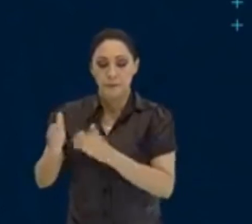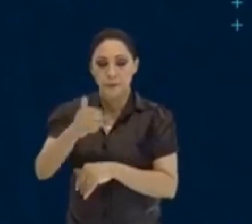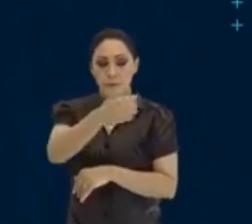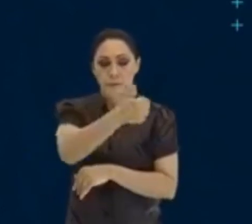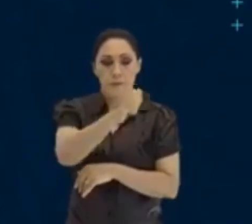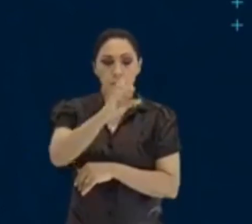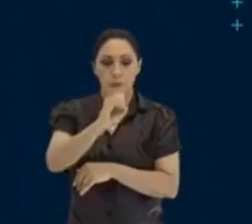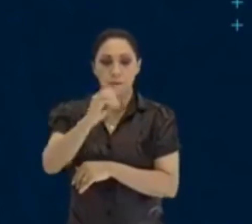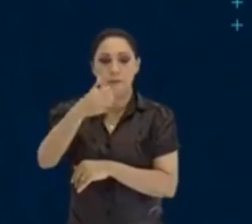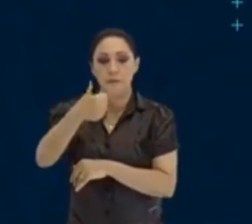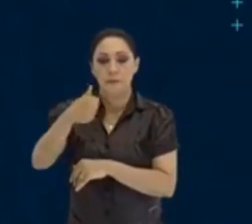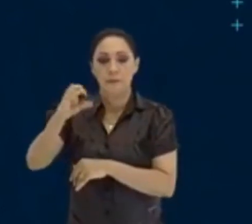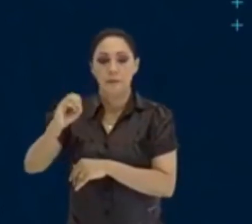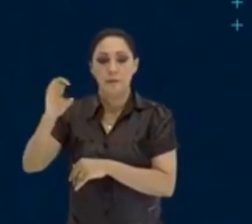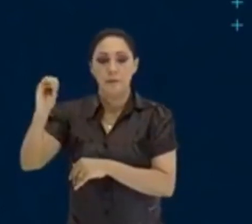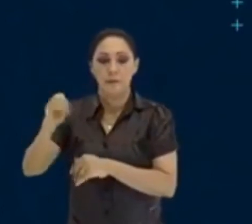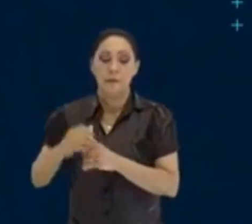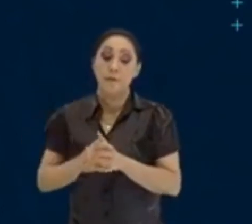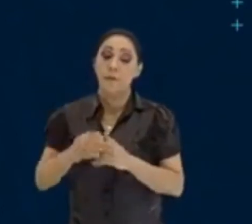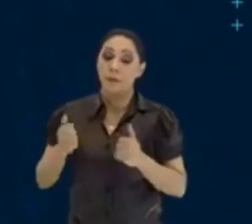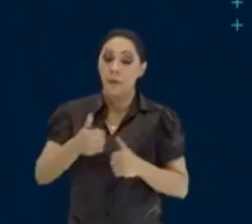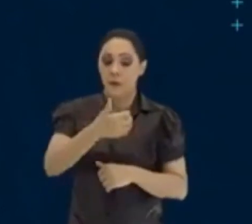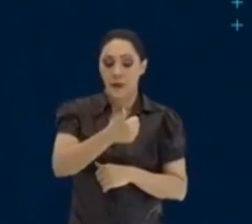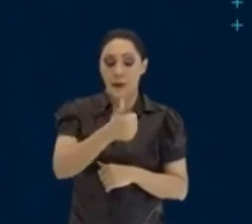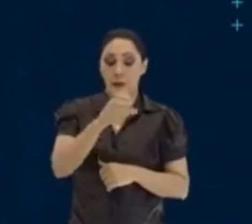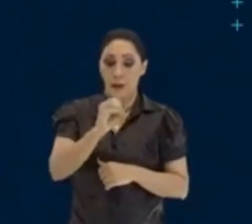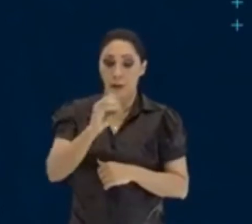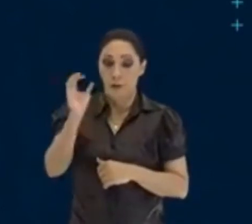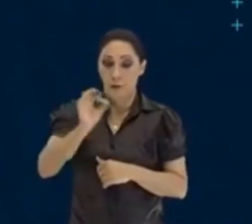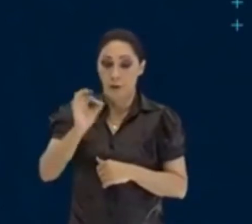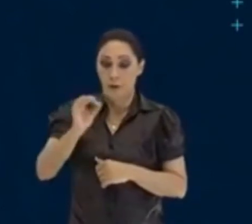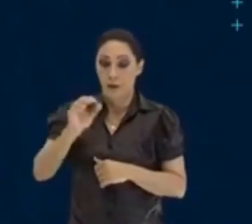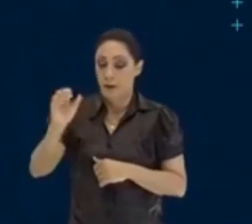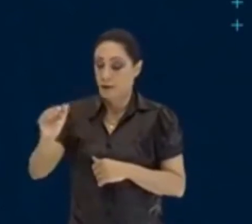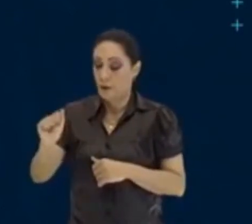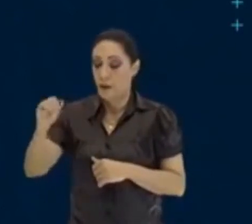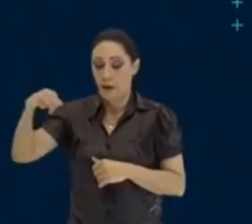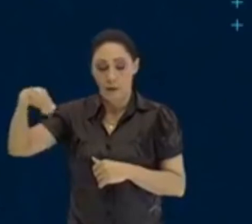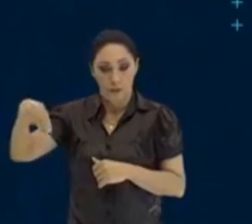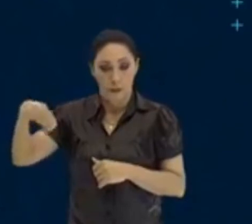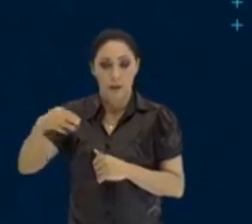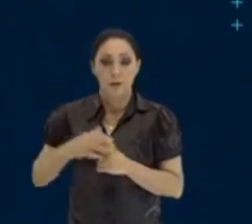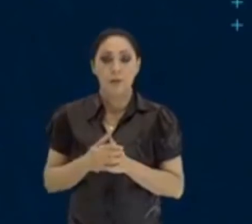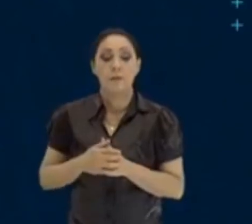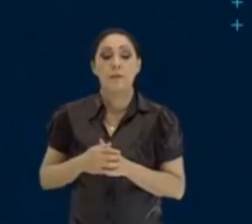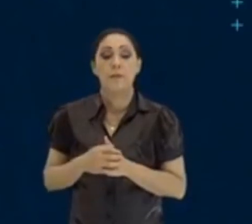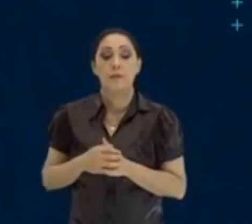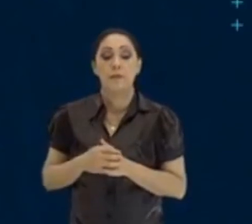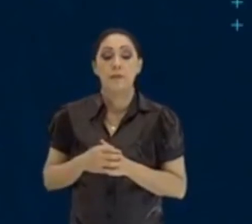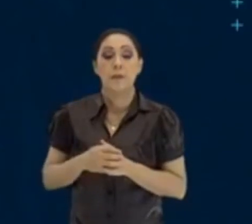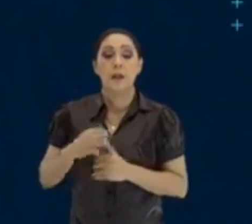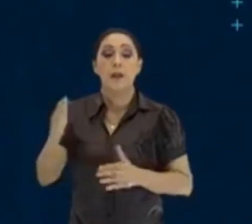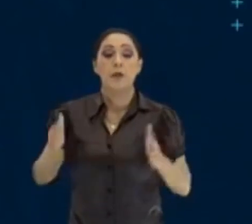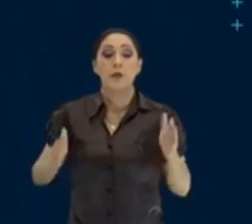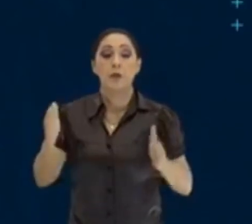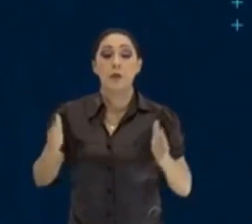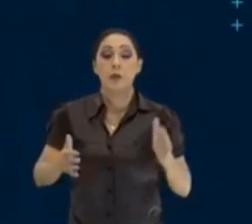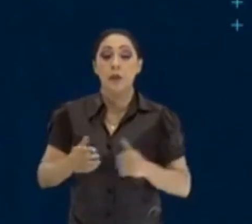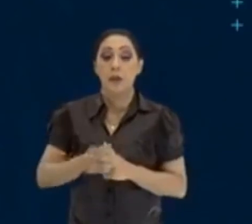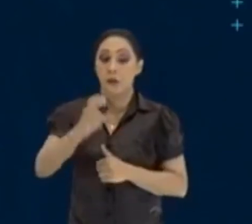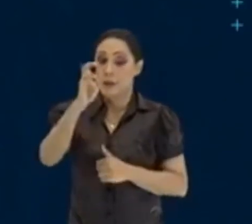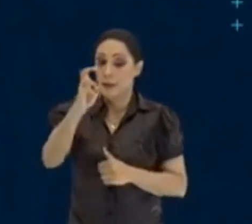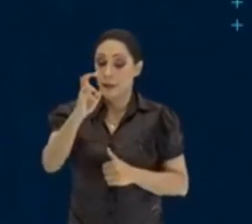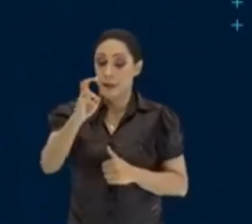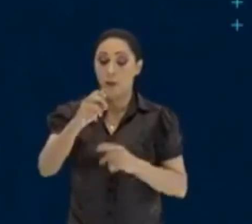Aí, eu posso colocar AM, ao mês. E vai durante 5